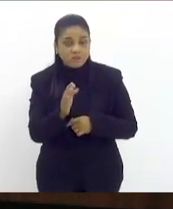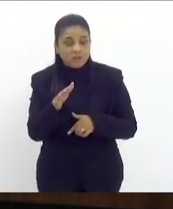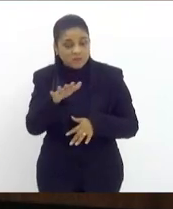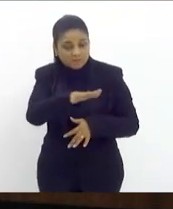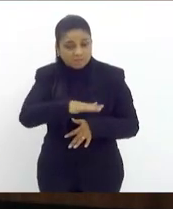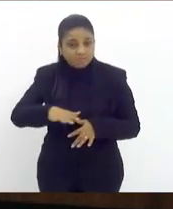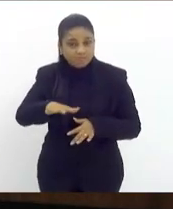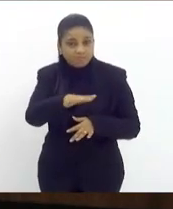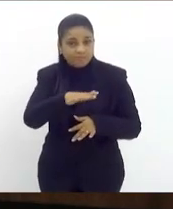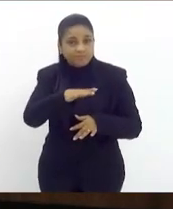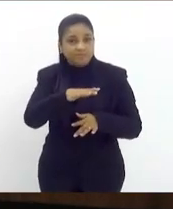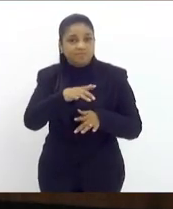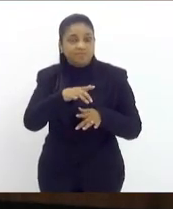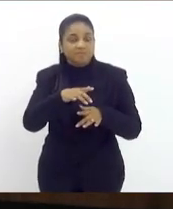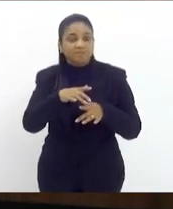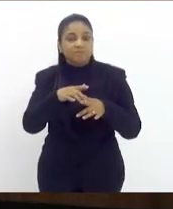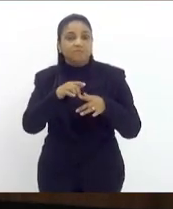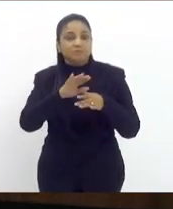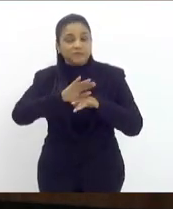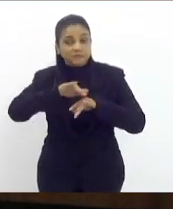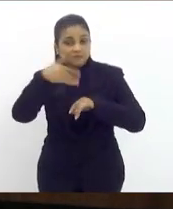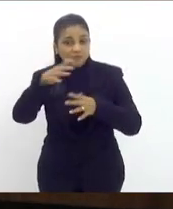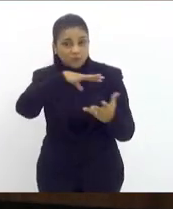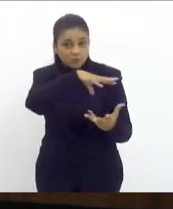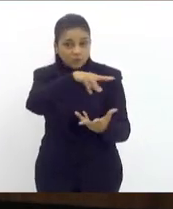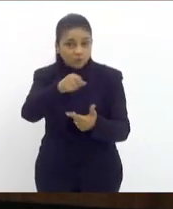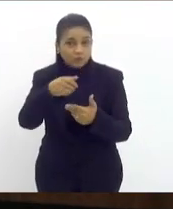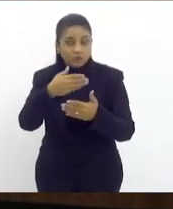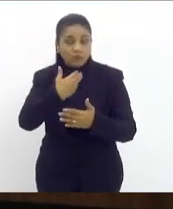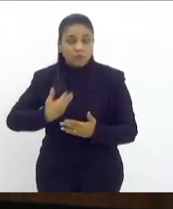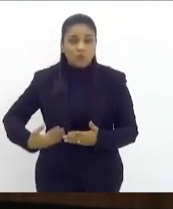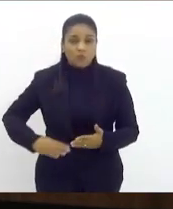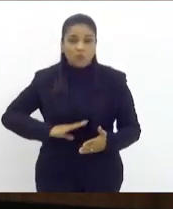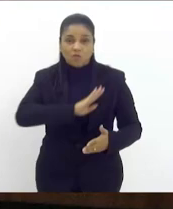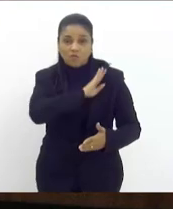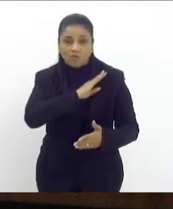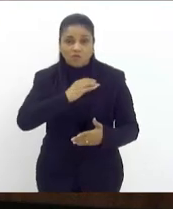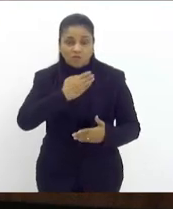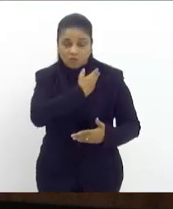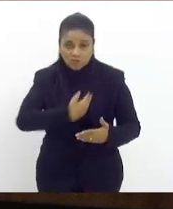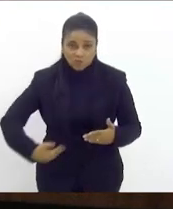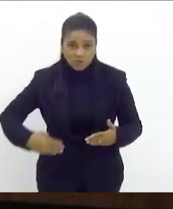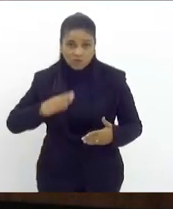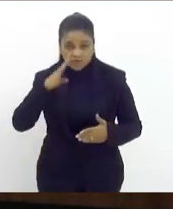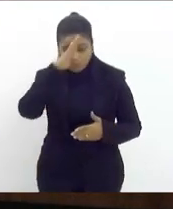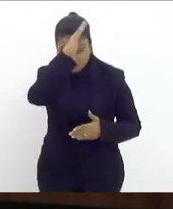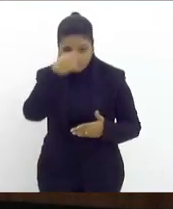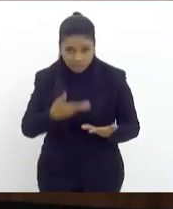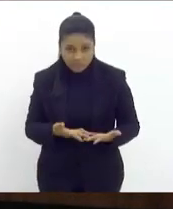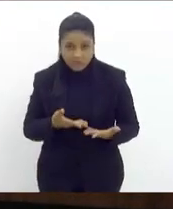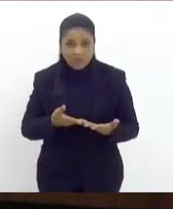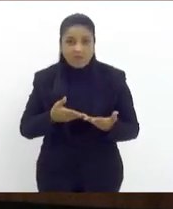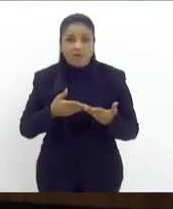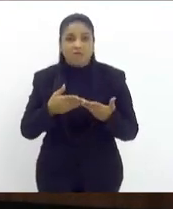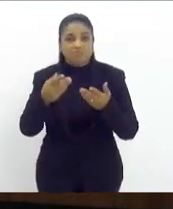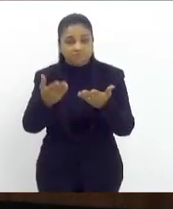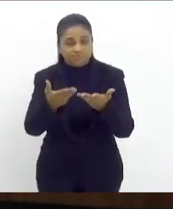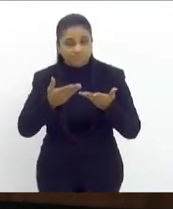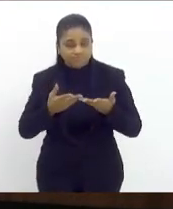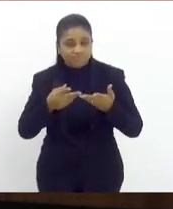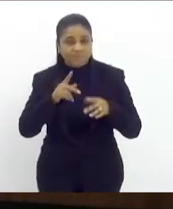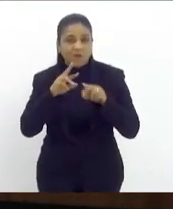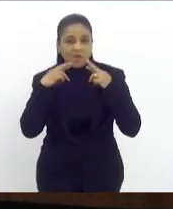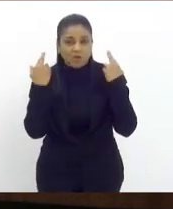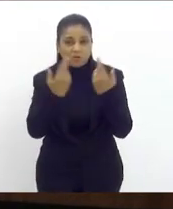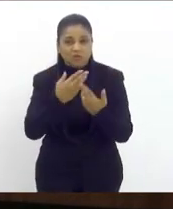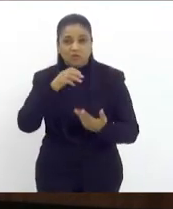internacional presidente durante o governo anterior e o convite recebido pelo Lula para a reunião do G7 somado